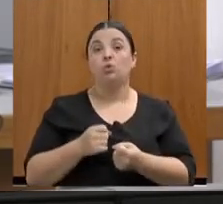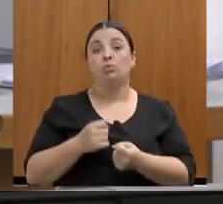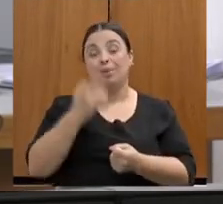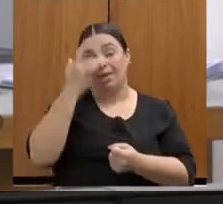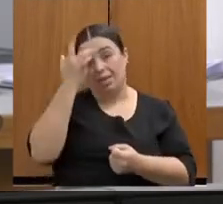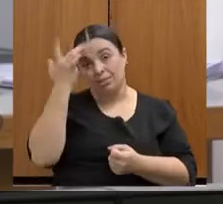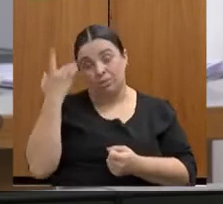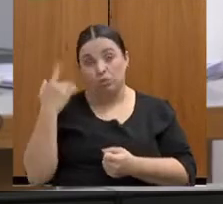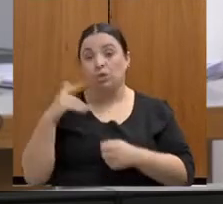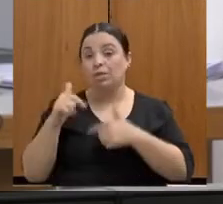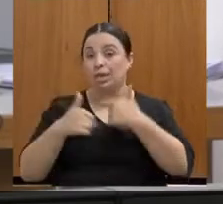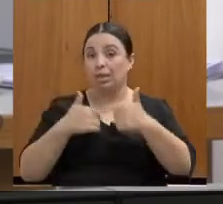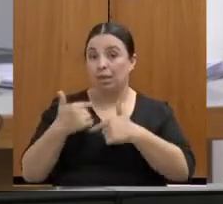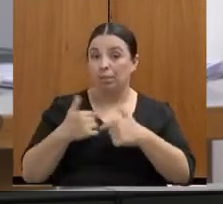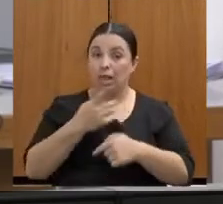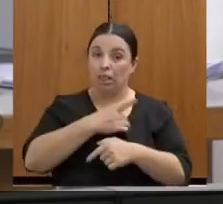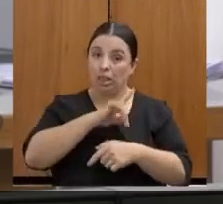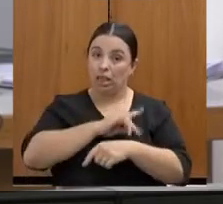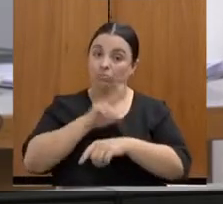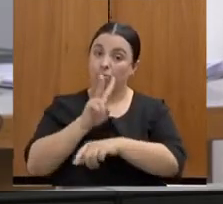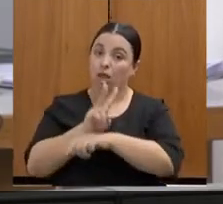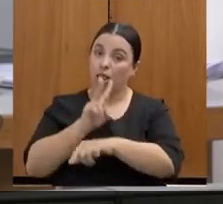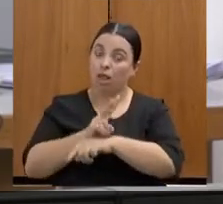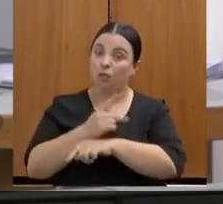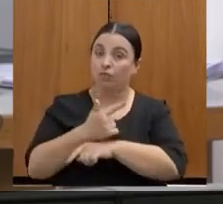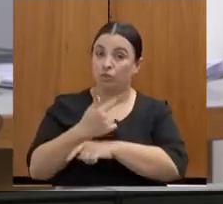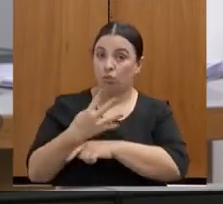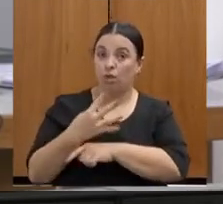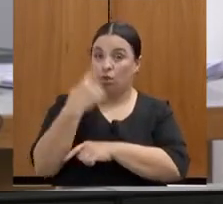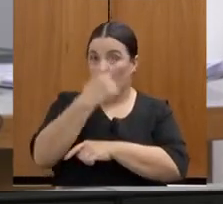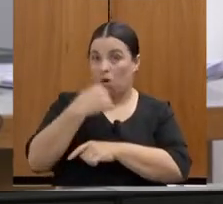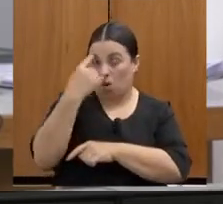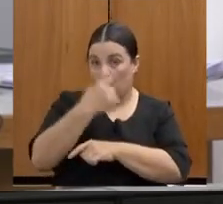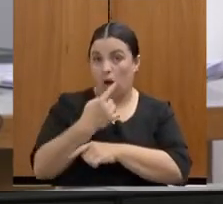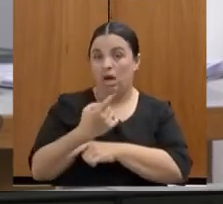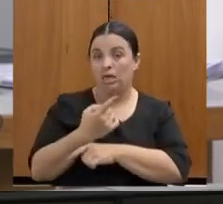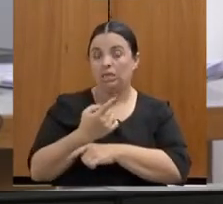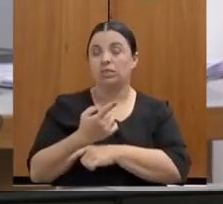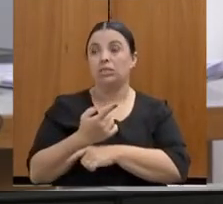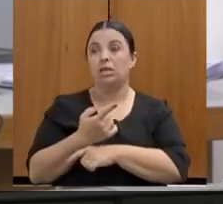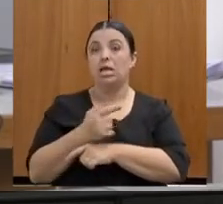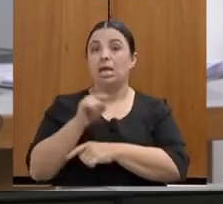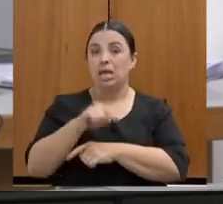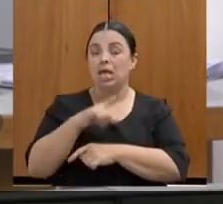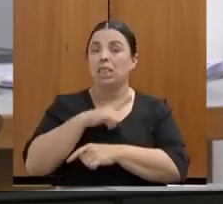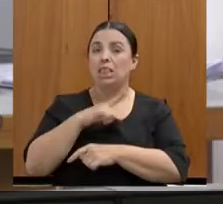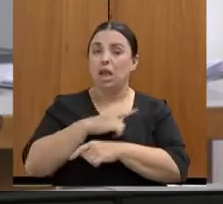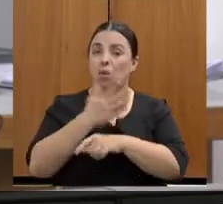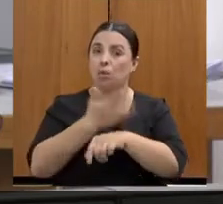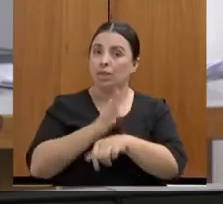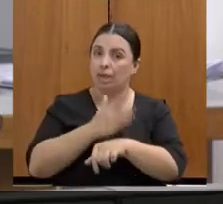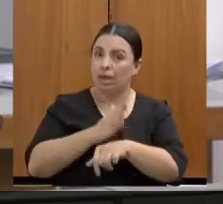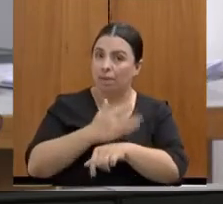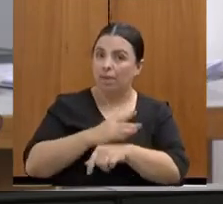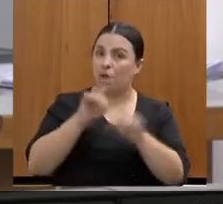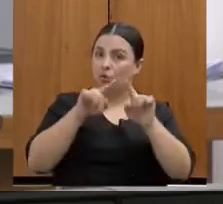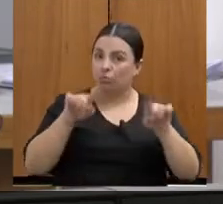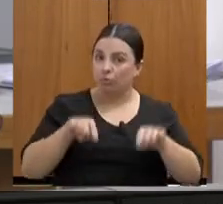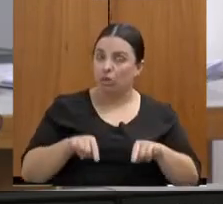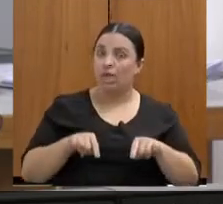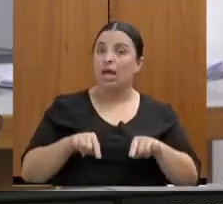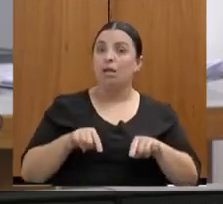treinamento para conseguir ter a sensibilidade necessária no atendimento e para que faça os encaminhamentos